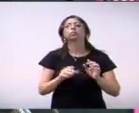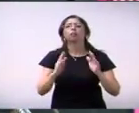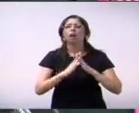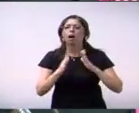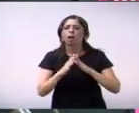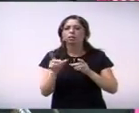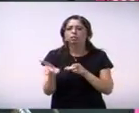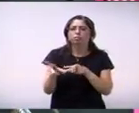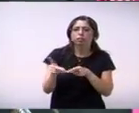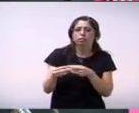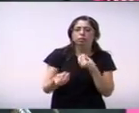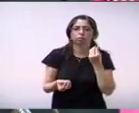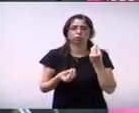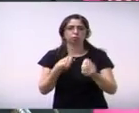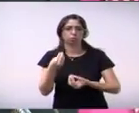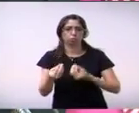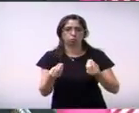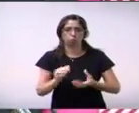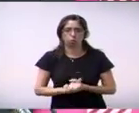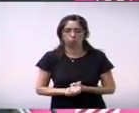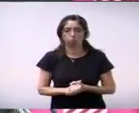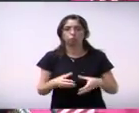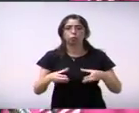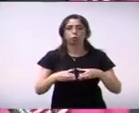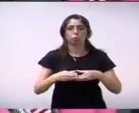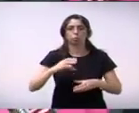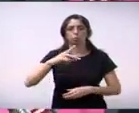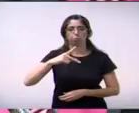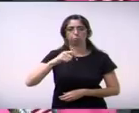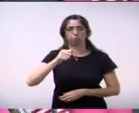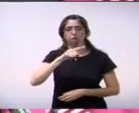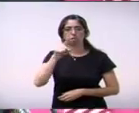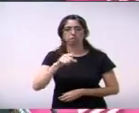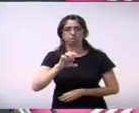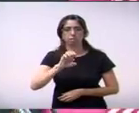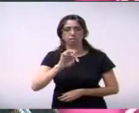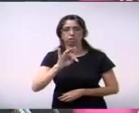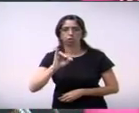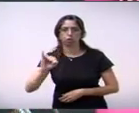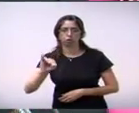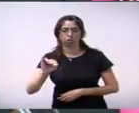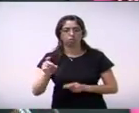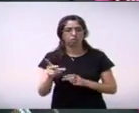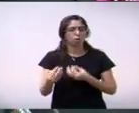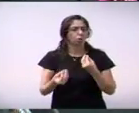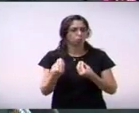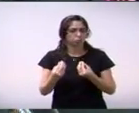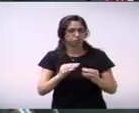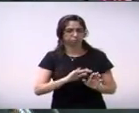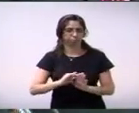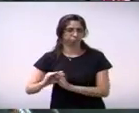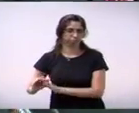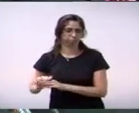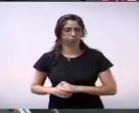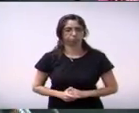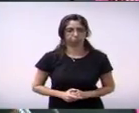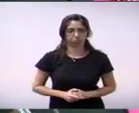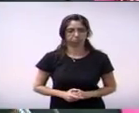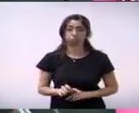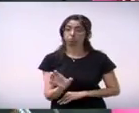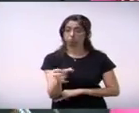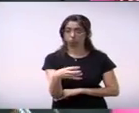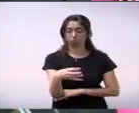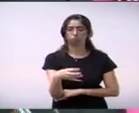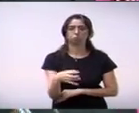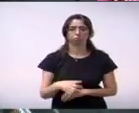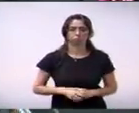retomadas do módulo 3 do Residencial Pazete. 163 do vereador Tigo Ida